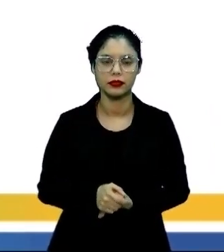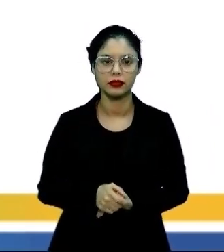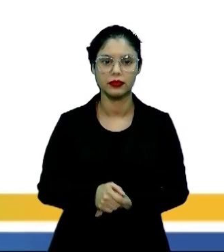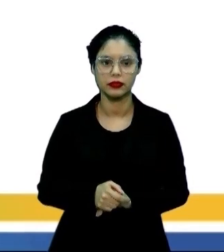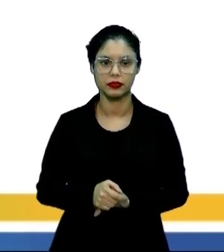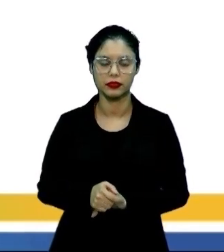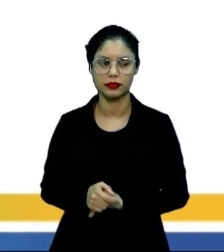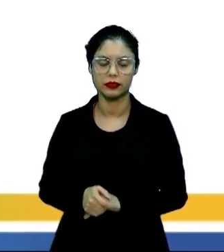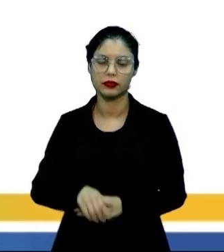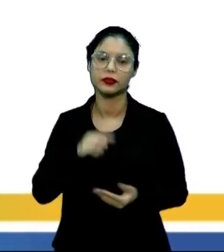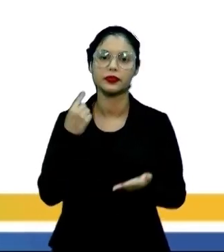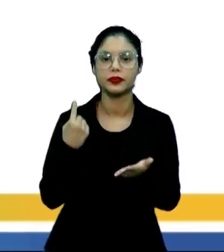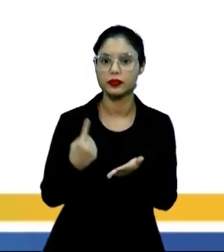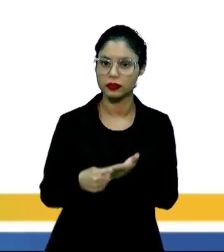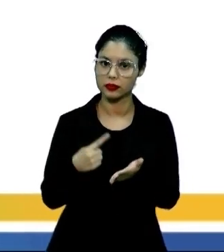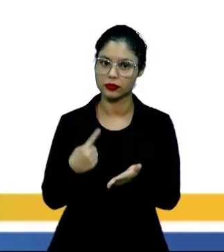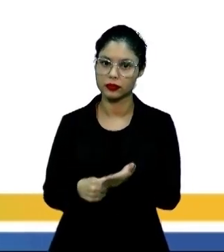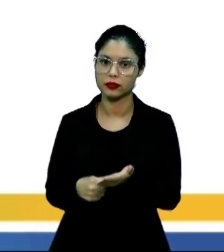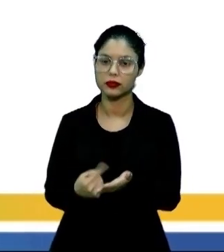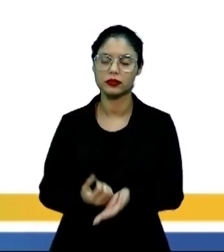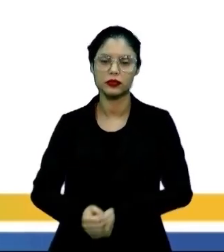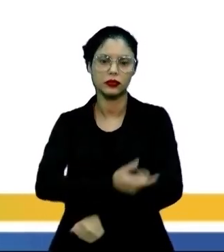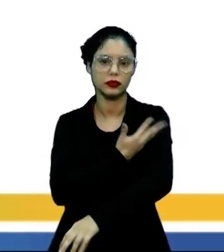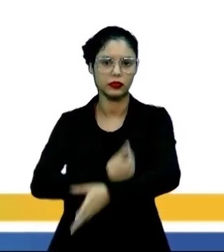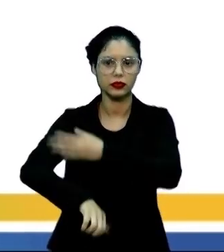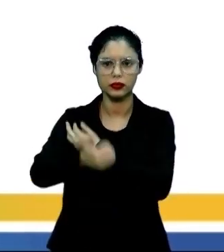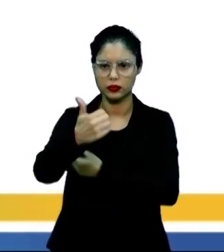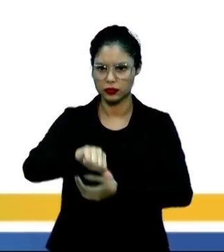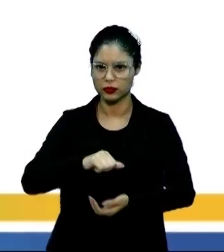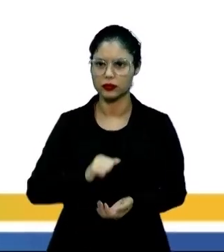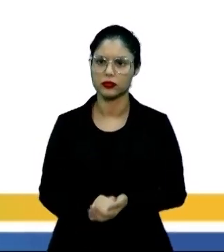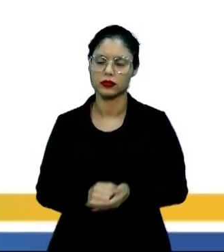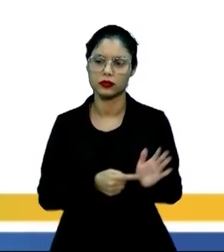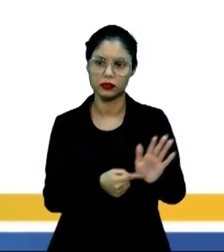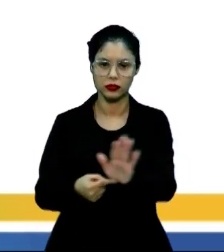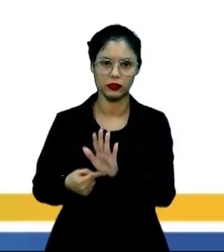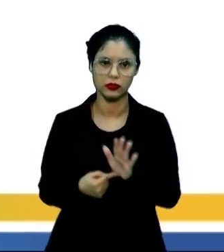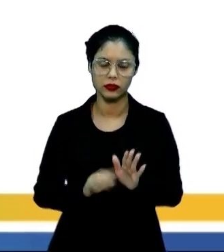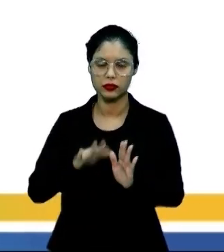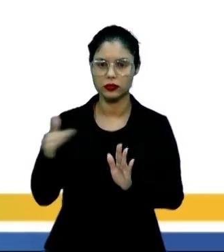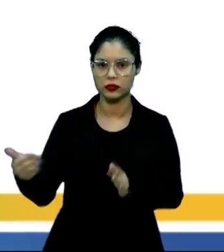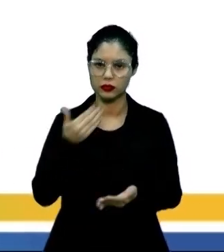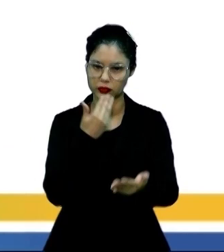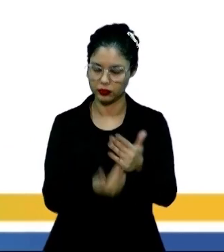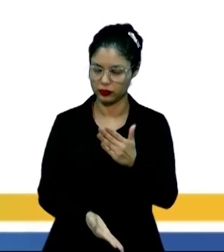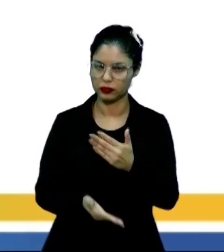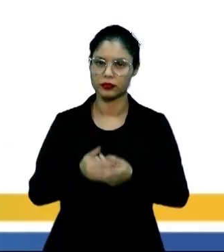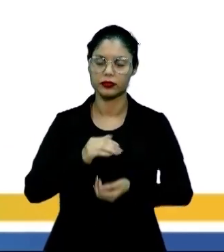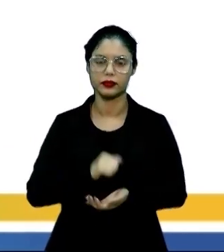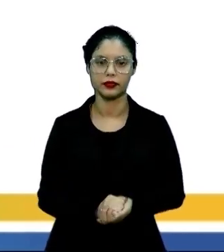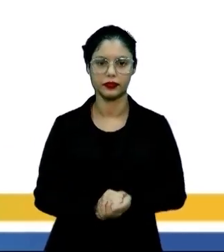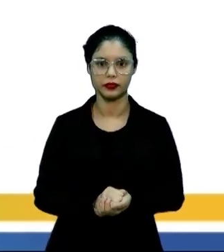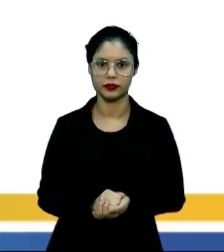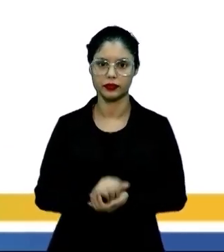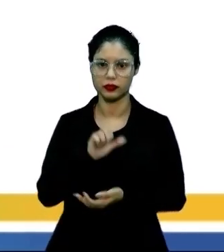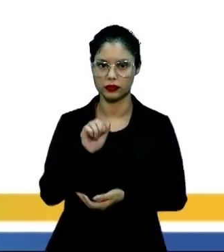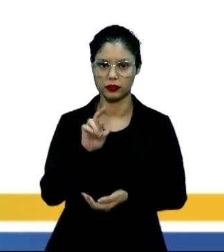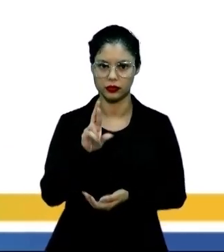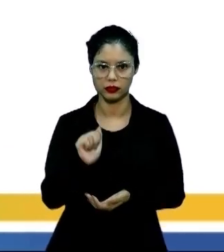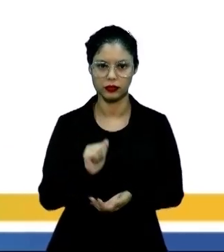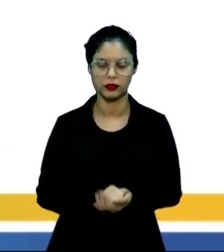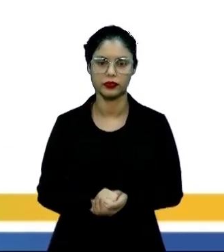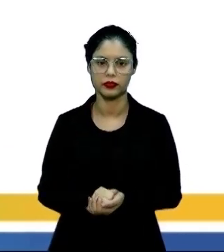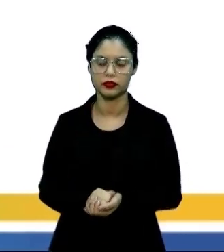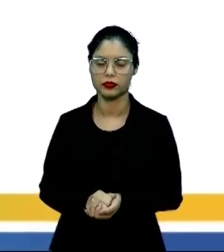alternativas. C, considerar os sentimentos pios demonstrados pelo personagem quando da perda da filha